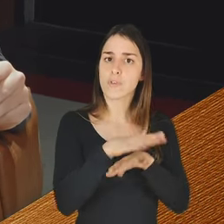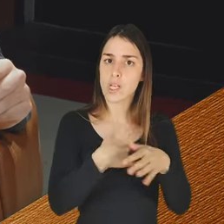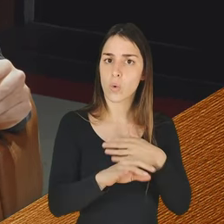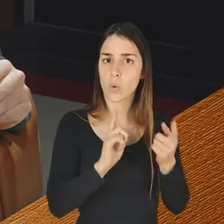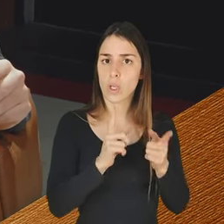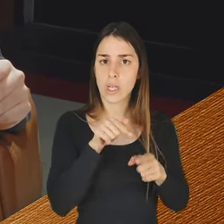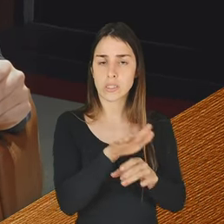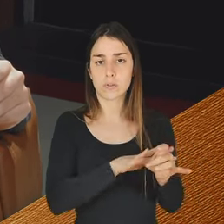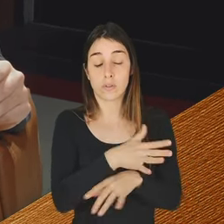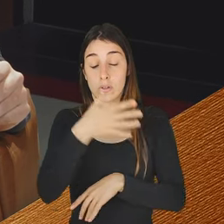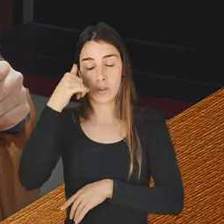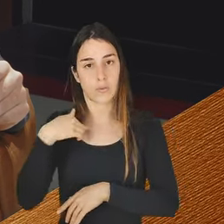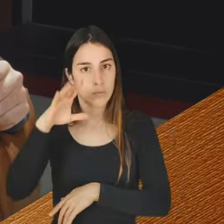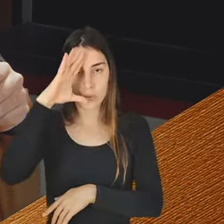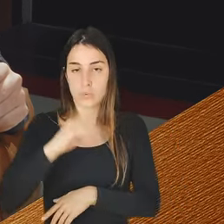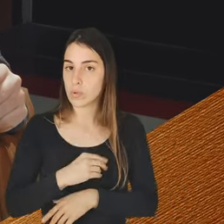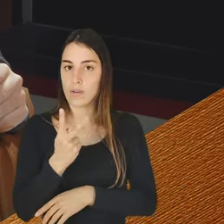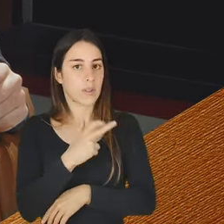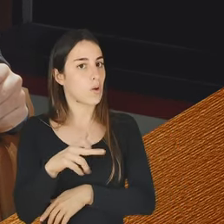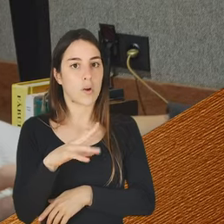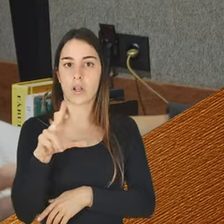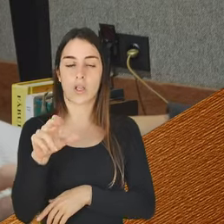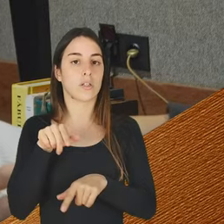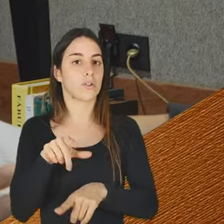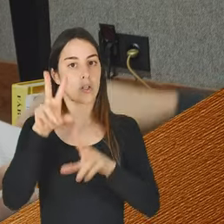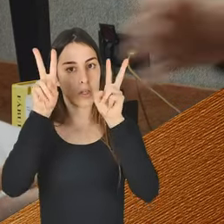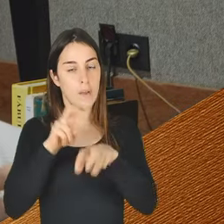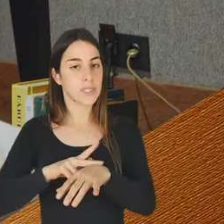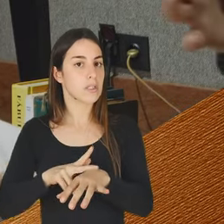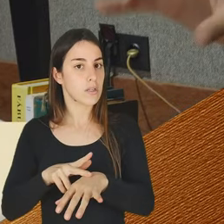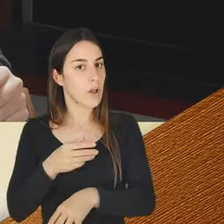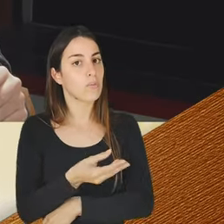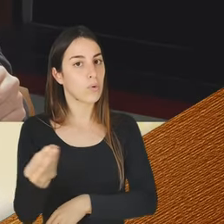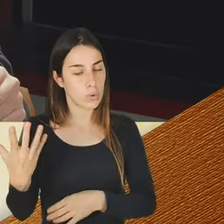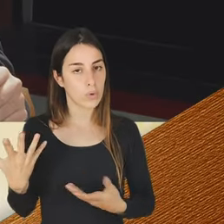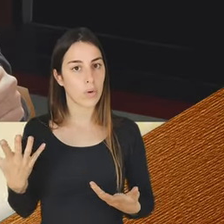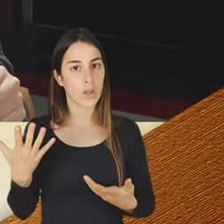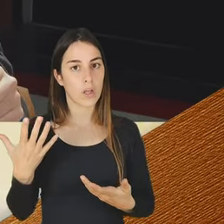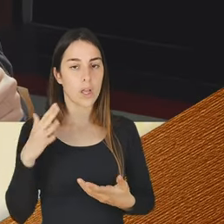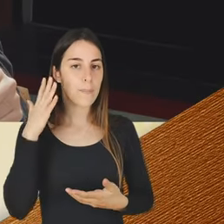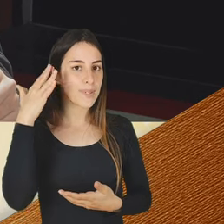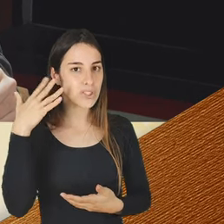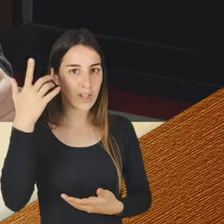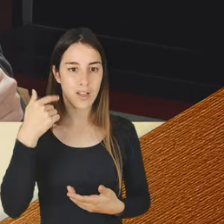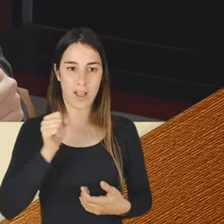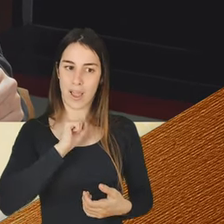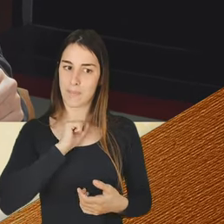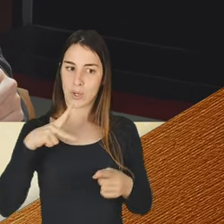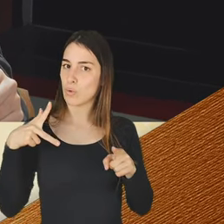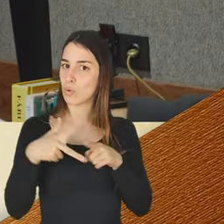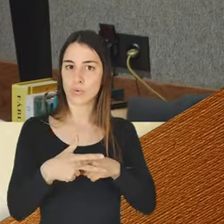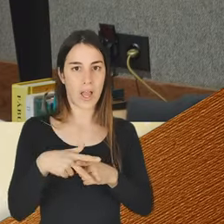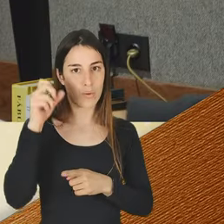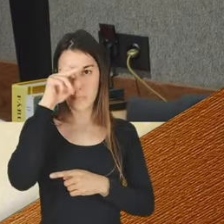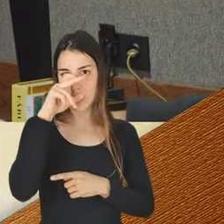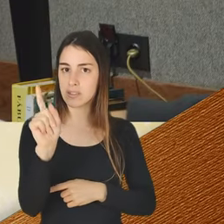Eu sei lá, Vitor, isto é um tema mesmo, mesmo, muito sensível, estás a perceber? Está-me a... Imagina, eu sei que não me cortaram a minha porque está-me a doer. Pois. Mas